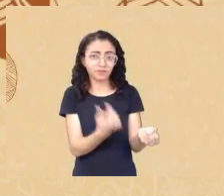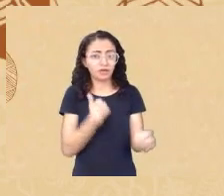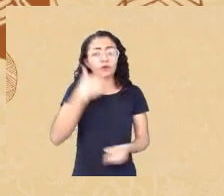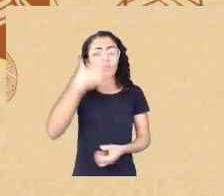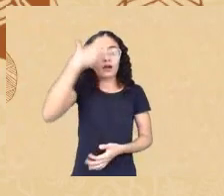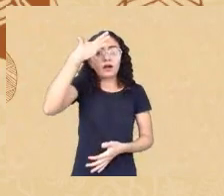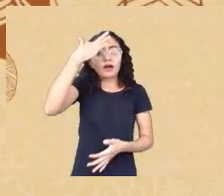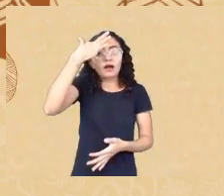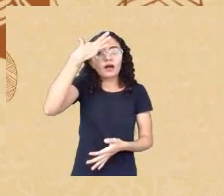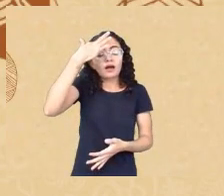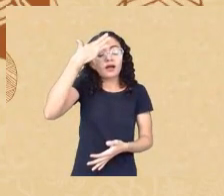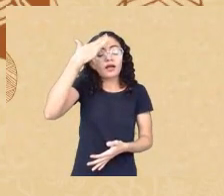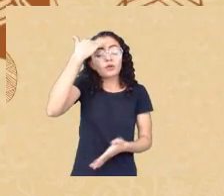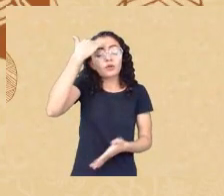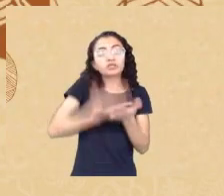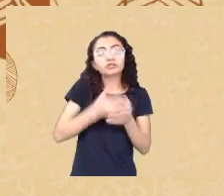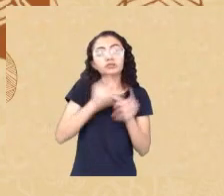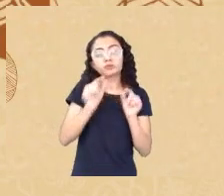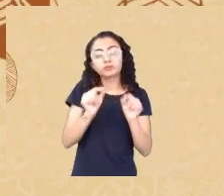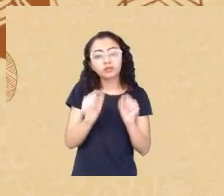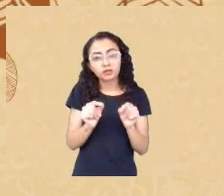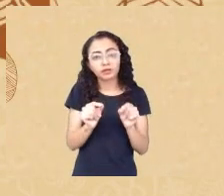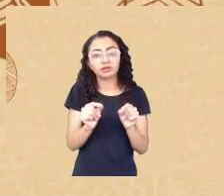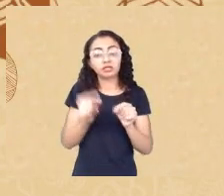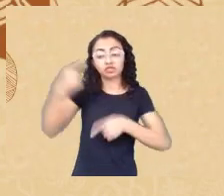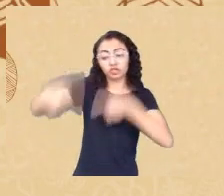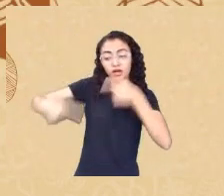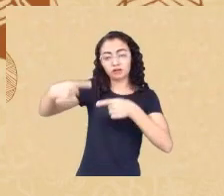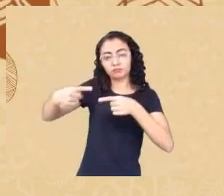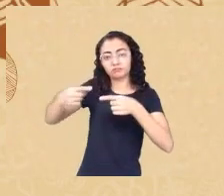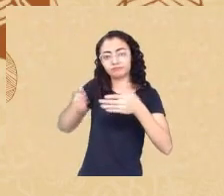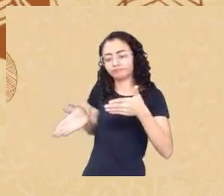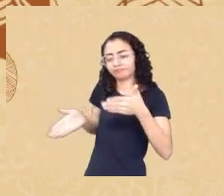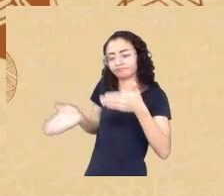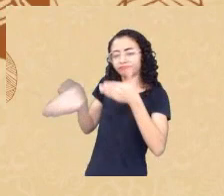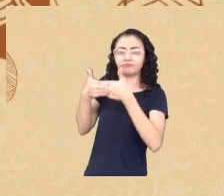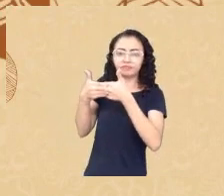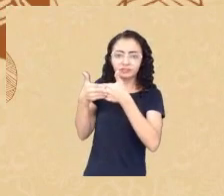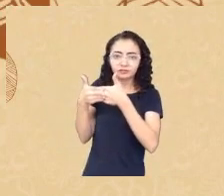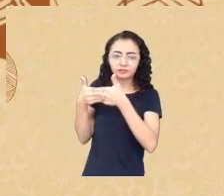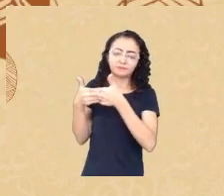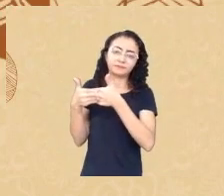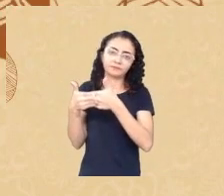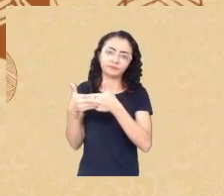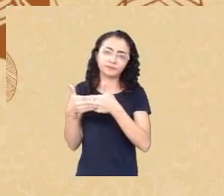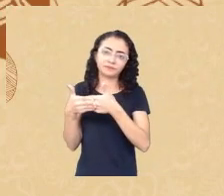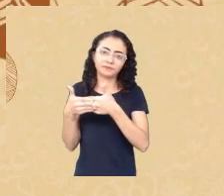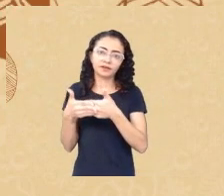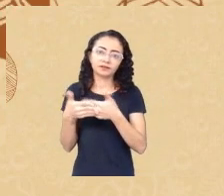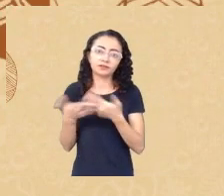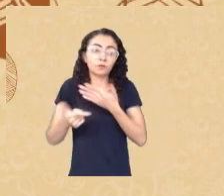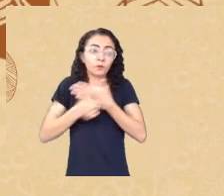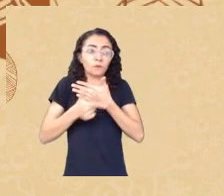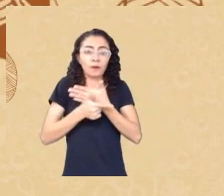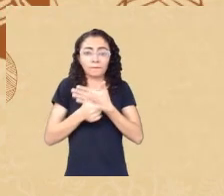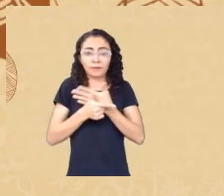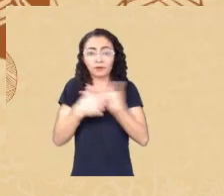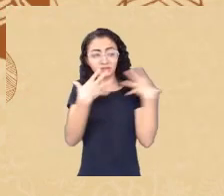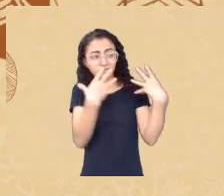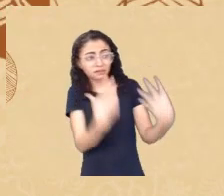estivesse nessa posição a minha postura seria olha meu papel aqui não é aceitar ou recusar meu papel aqui é dizer quais são os meus novos